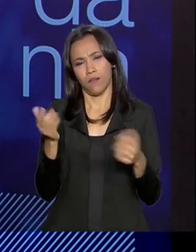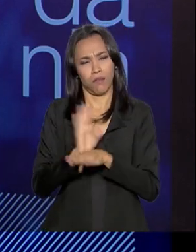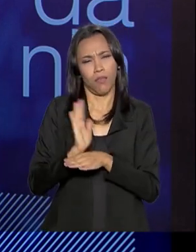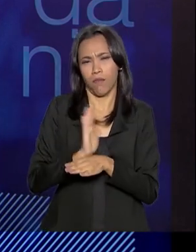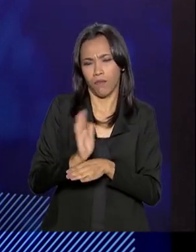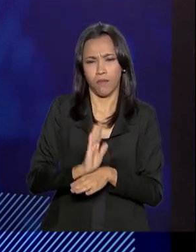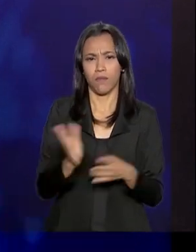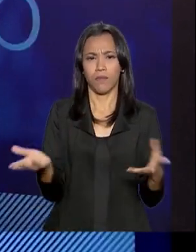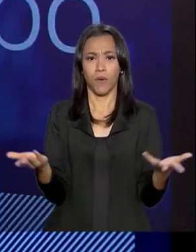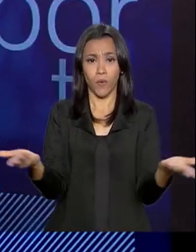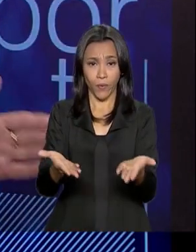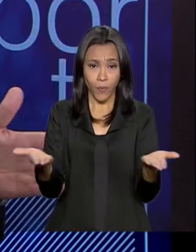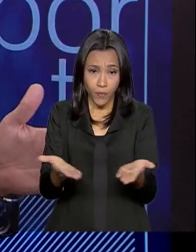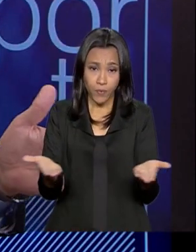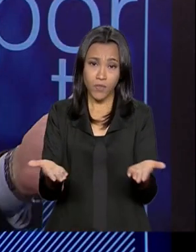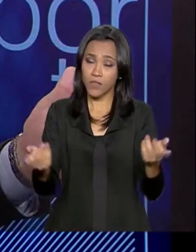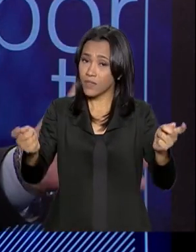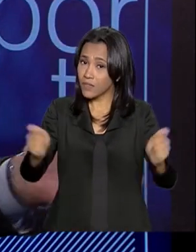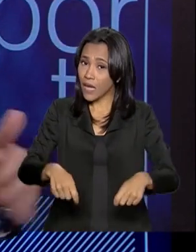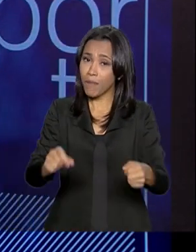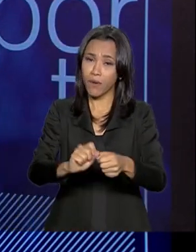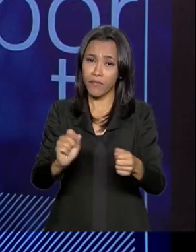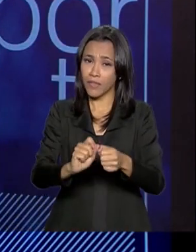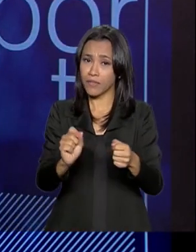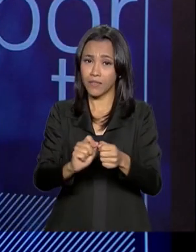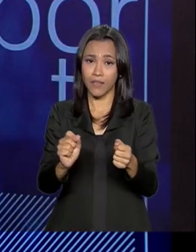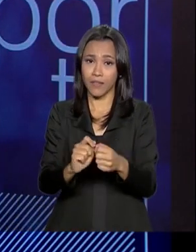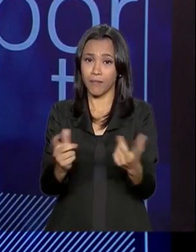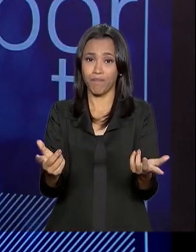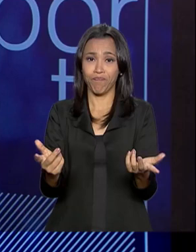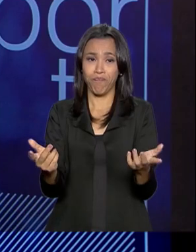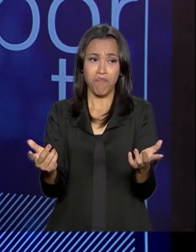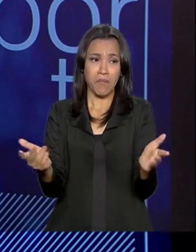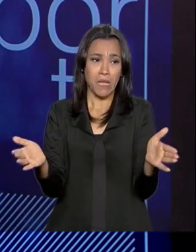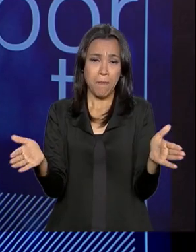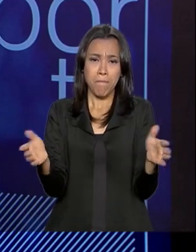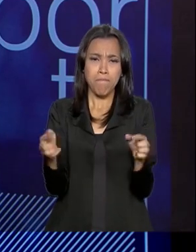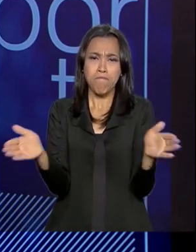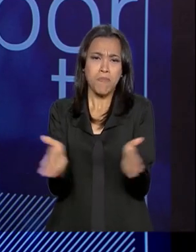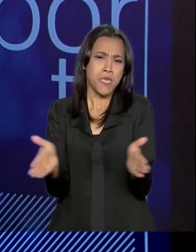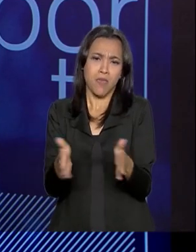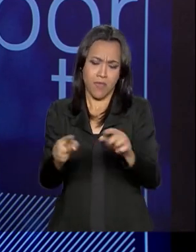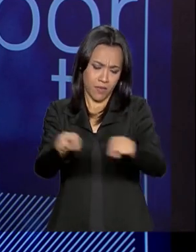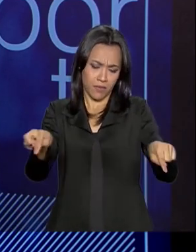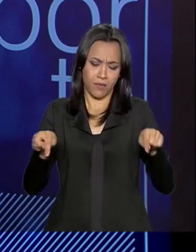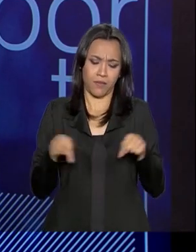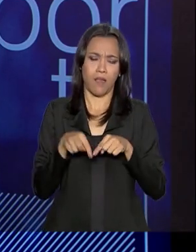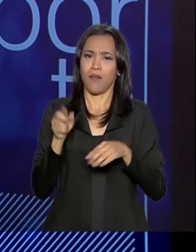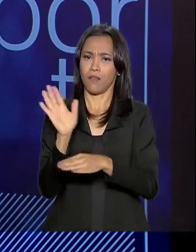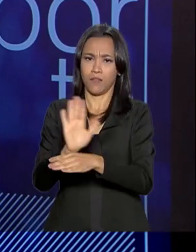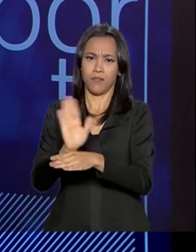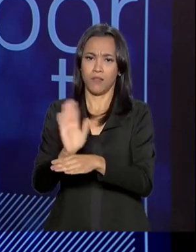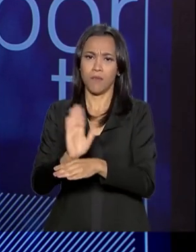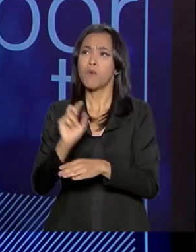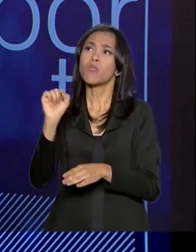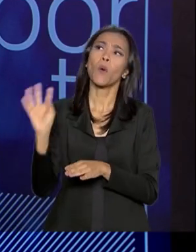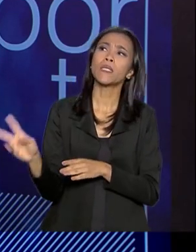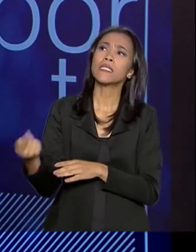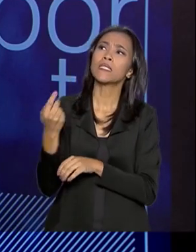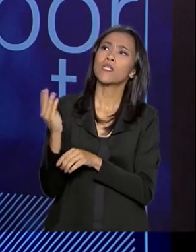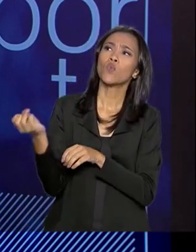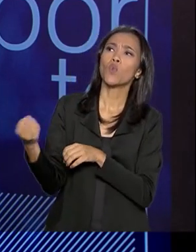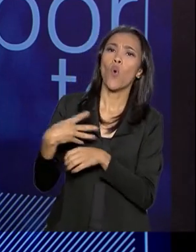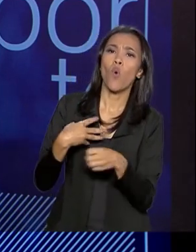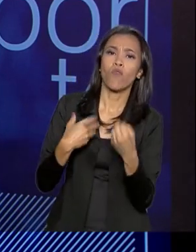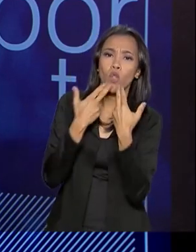Hoje, com a digitalização, dá para fazer pequenas salas de cinema e está em sintonia com o que está sendo lançado de filmes